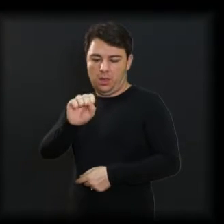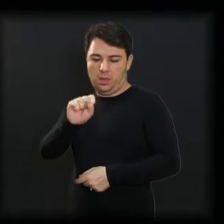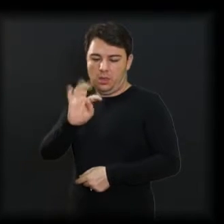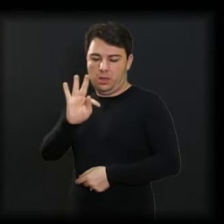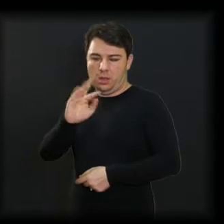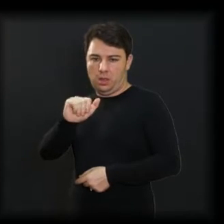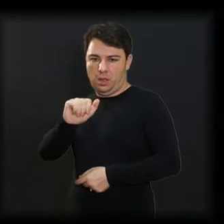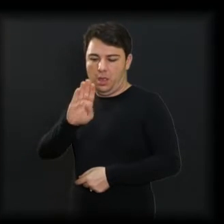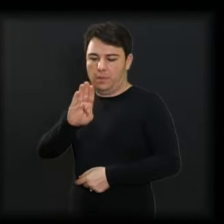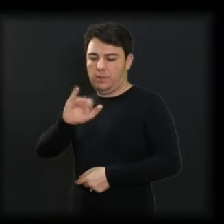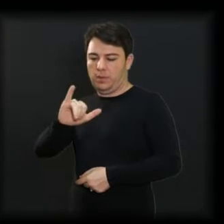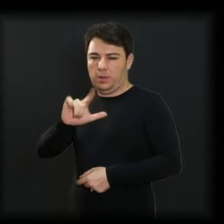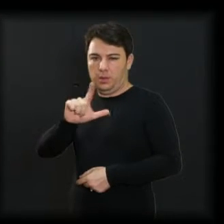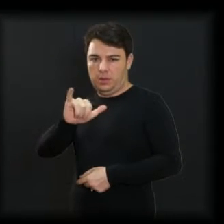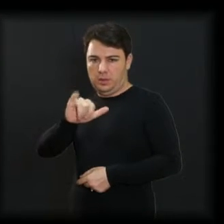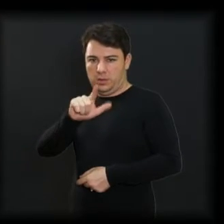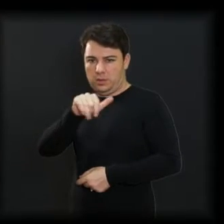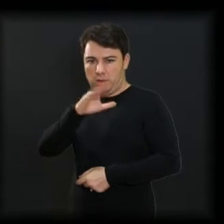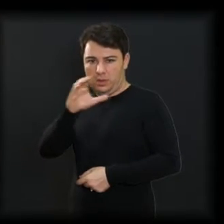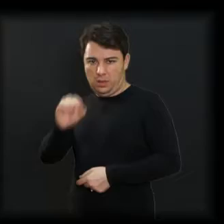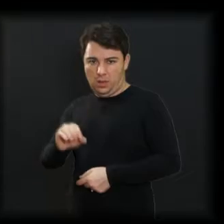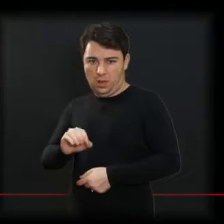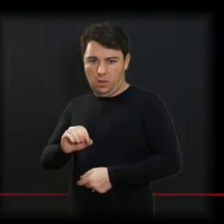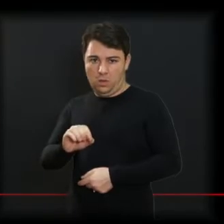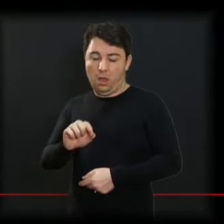algumas pessoas vêm falando aí na mídia.